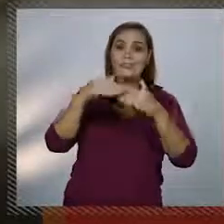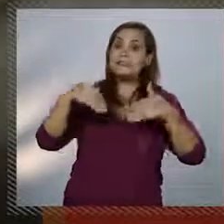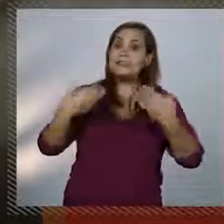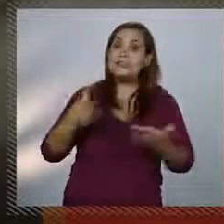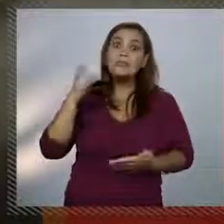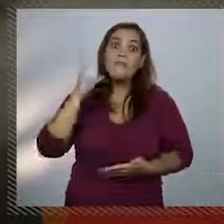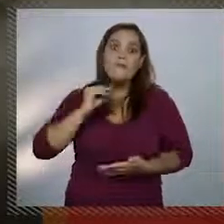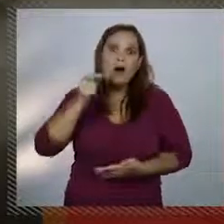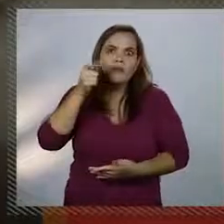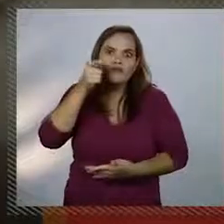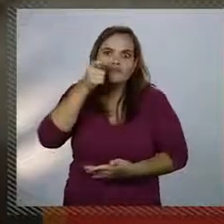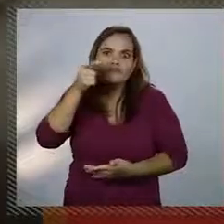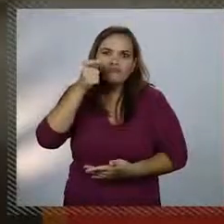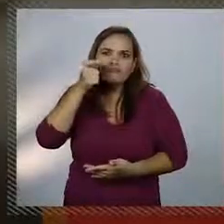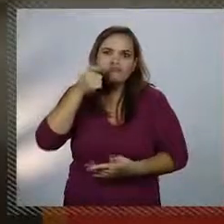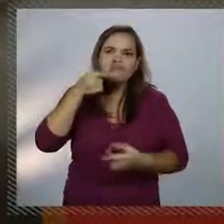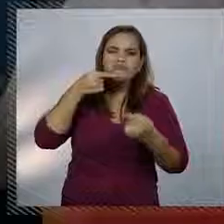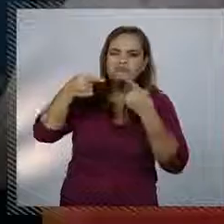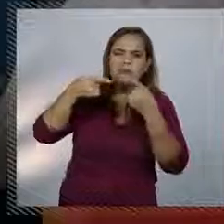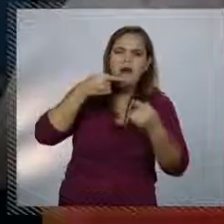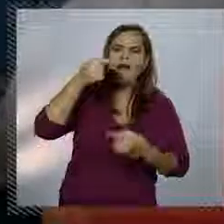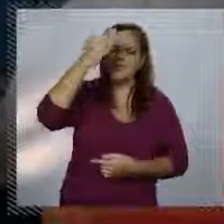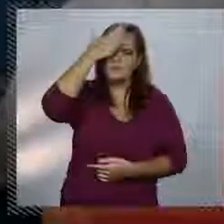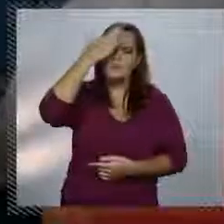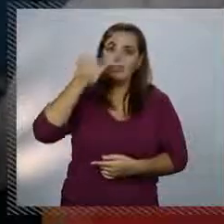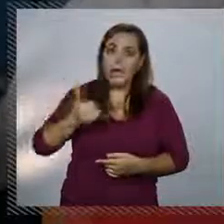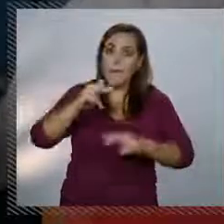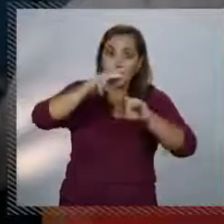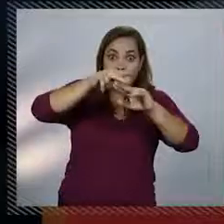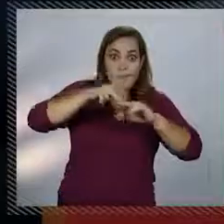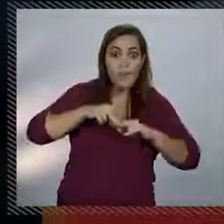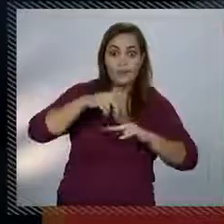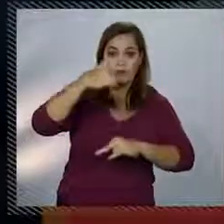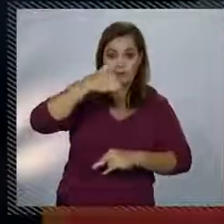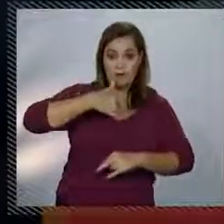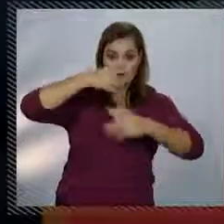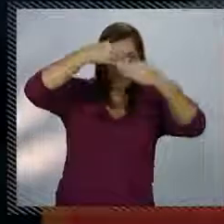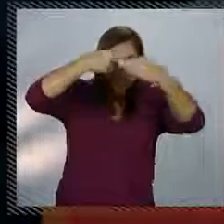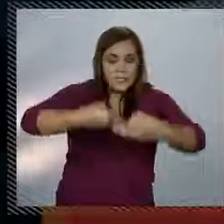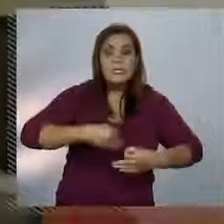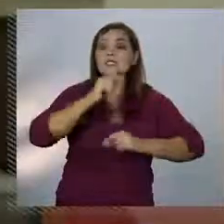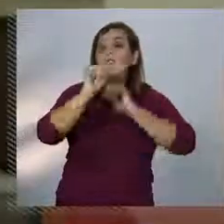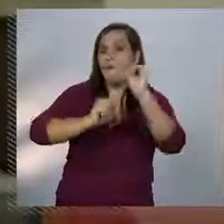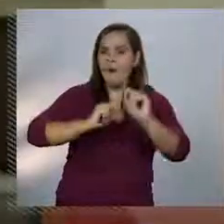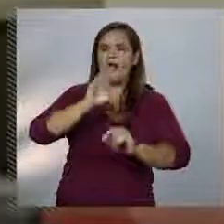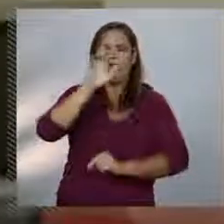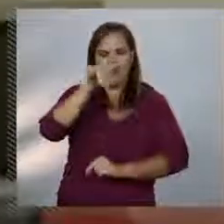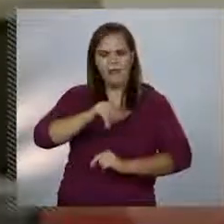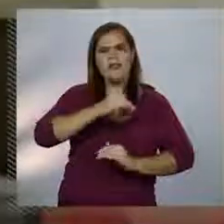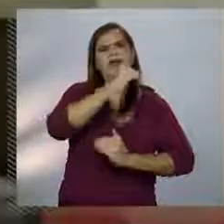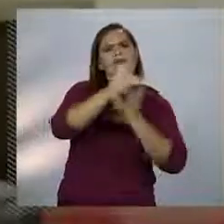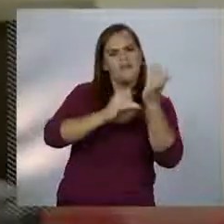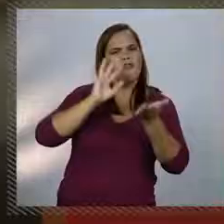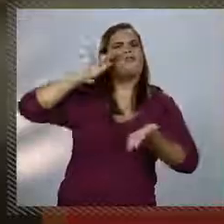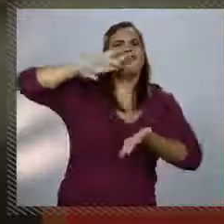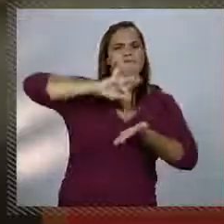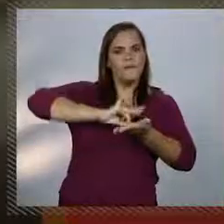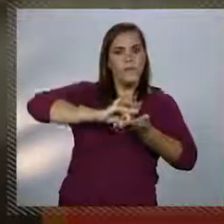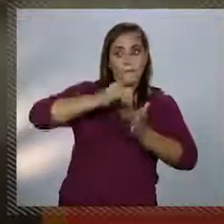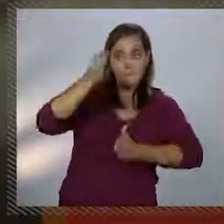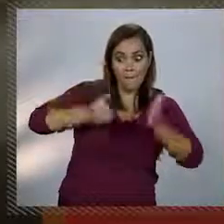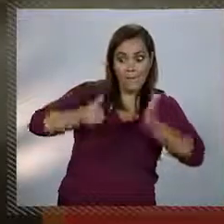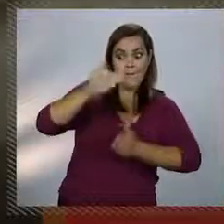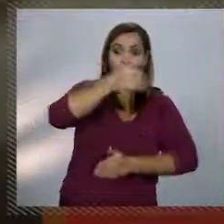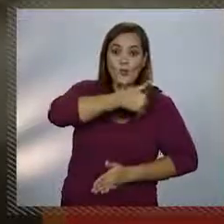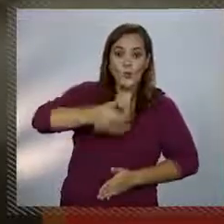sabe ouvir e sabe dialogar. É pra isso que eu tenho certeza que o Rio Grande do Norte durante o mandato de